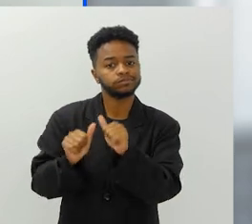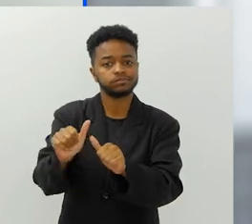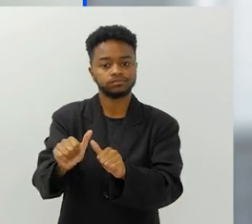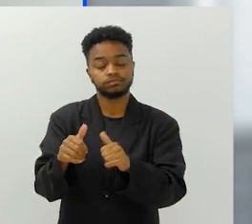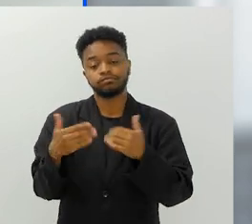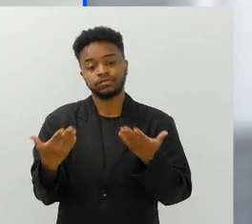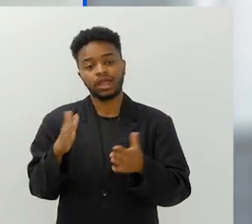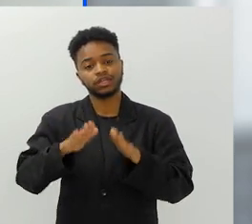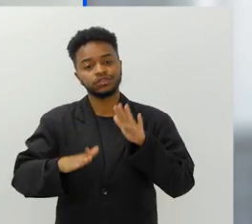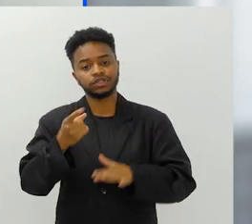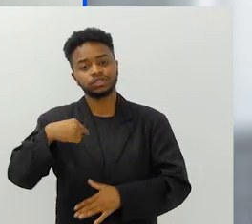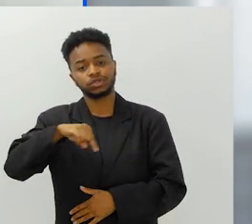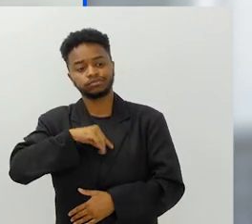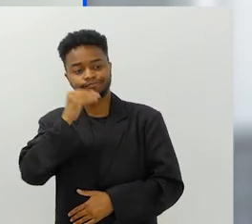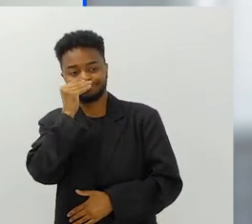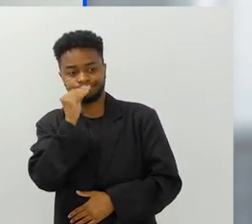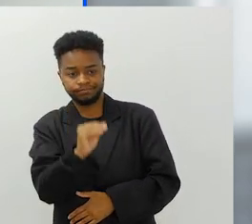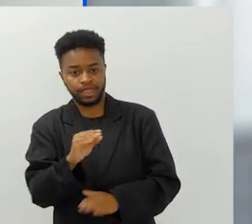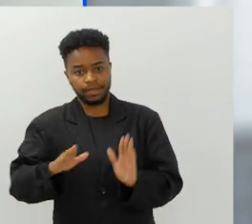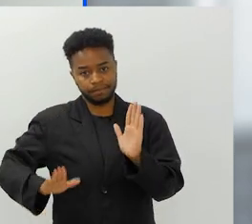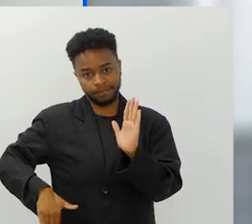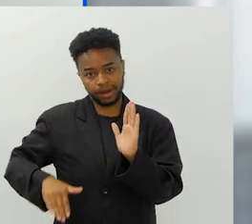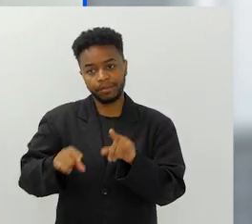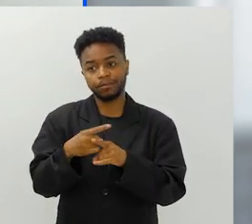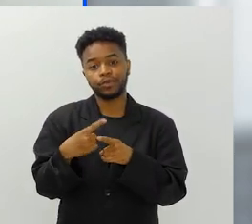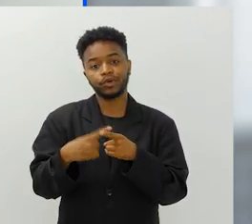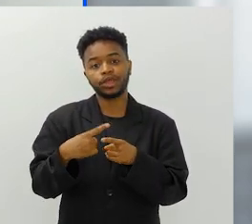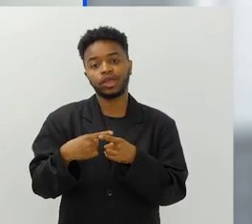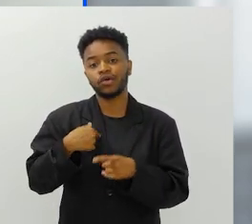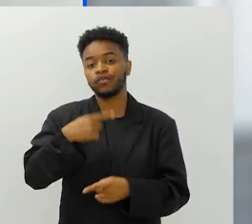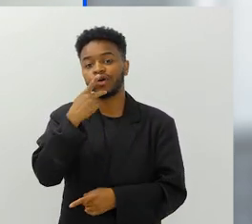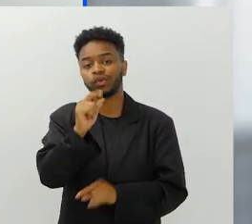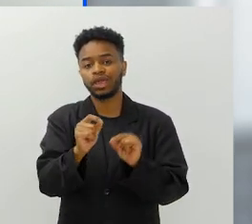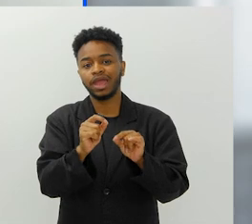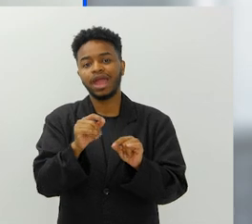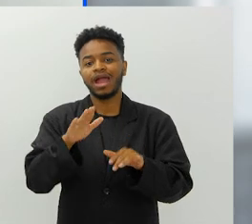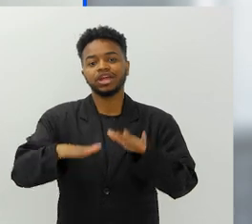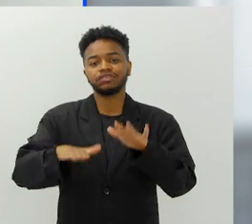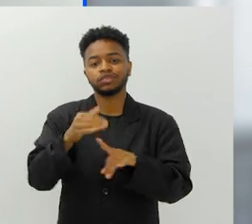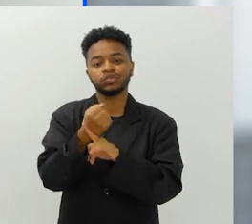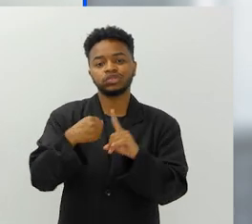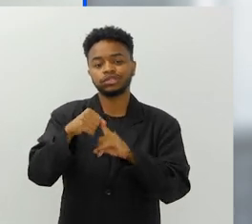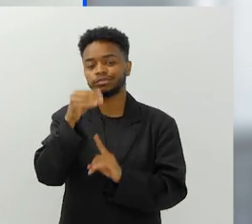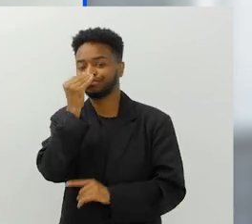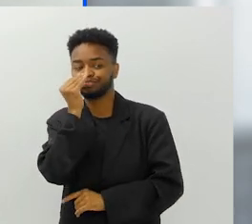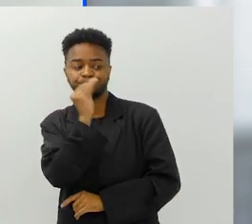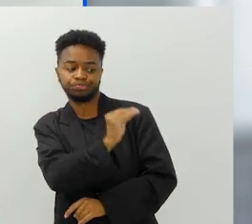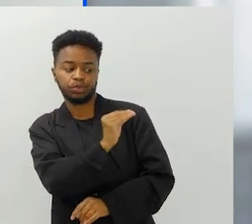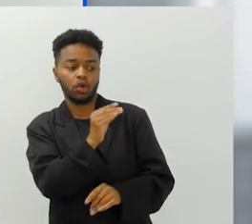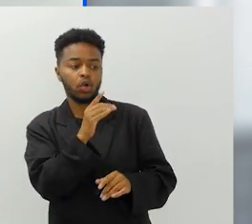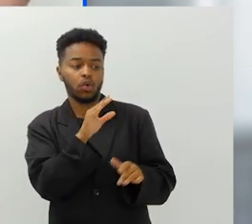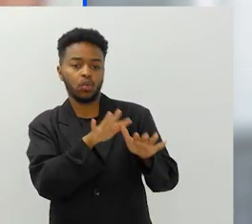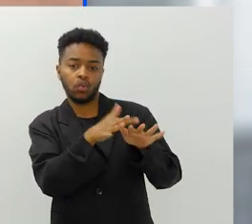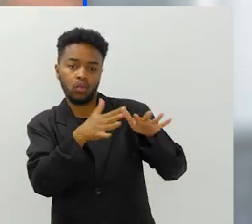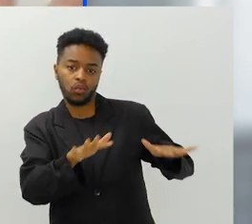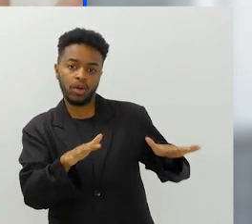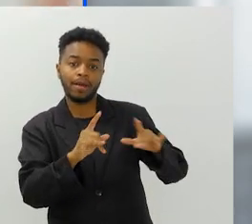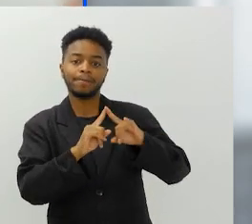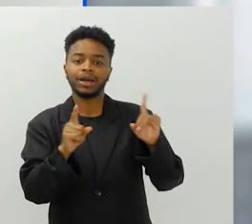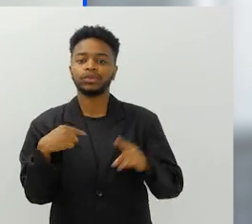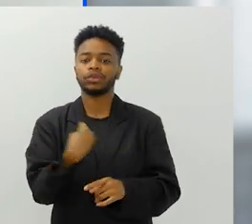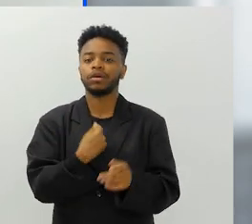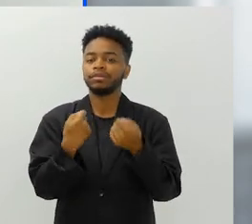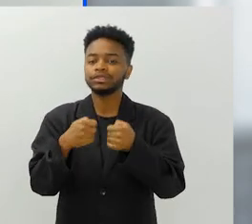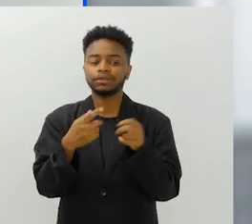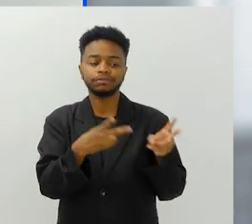mudança, a gente tende a ignorar da praia para fora, eu falo que a sociedade foi construída de costas para o oceano, então é importante a gente começar a encarar o